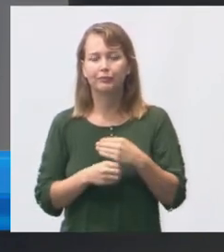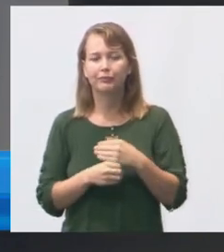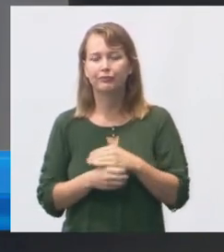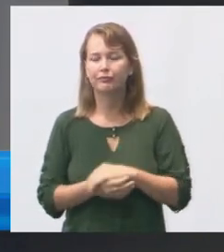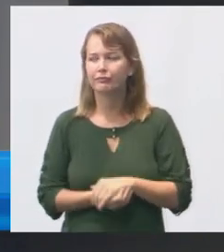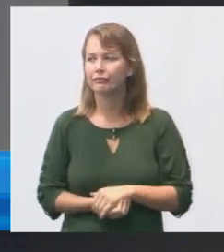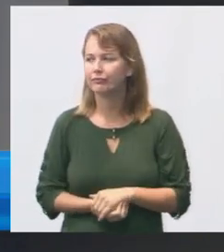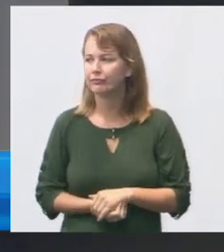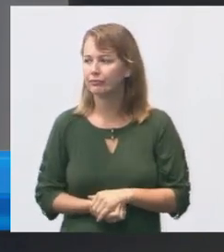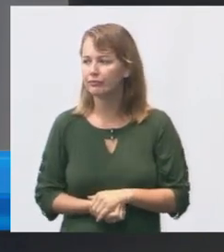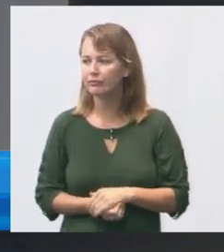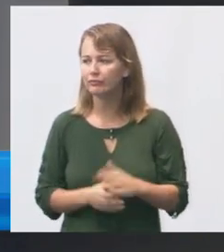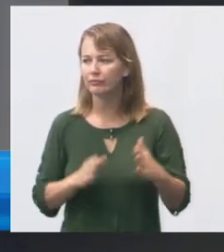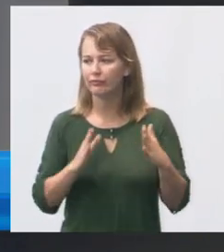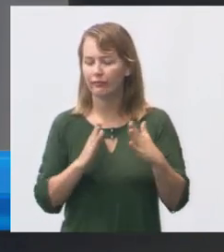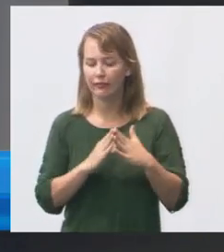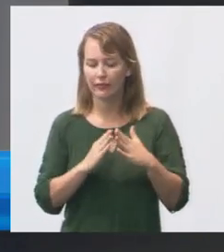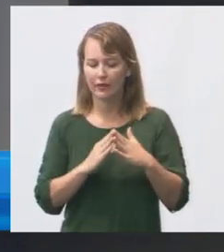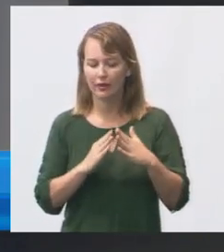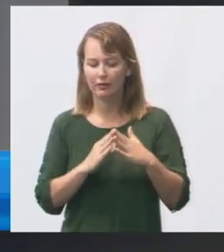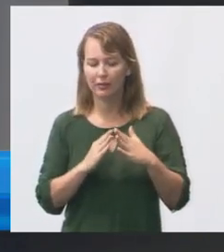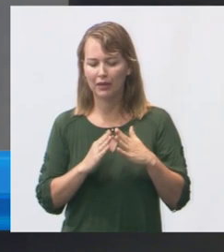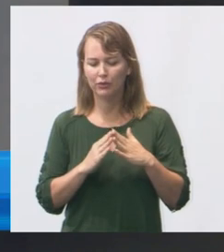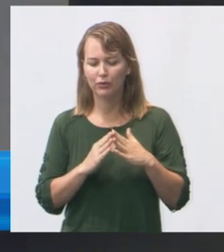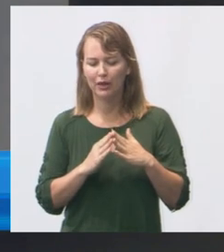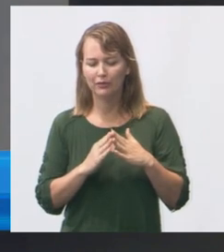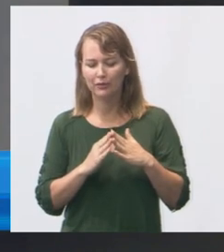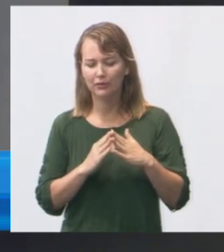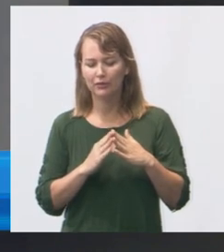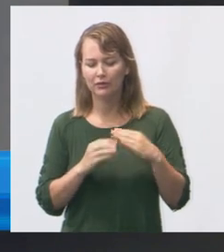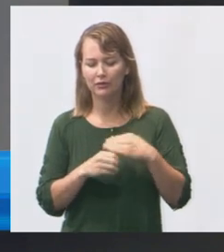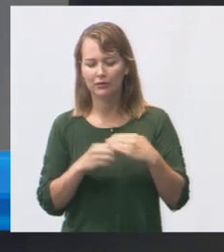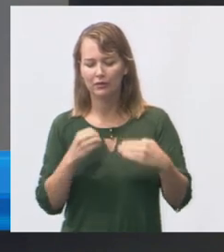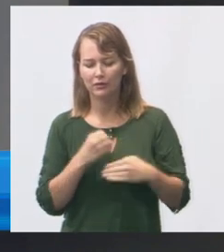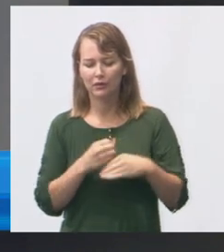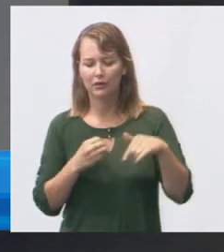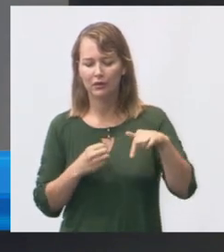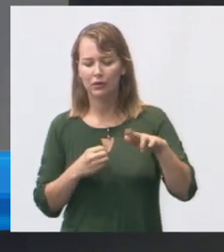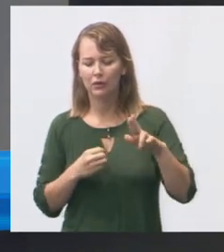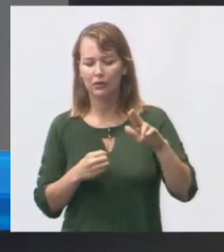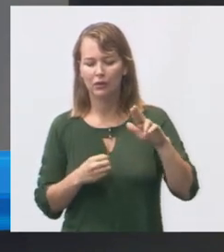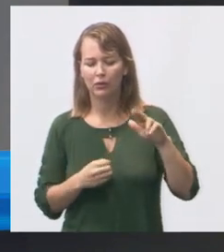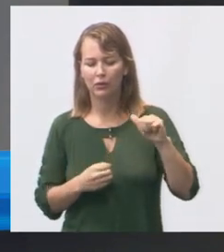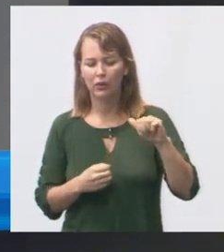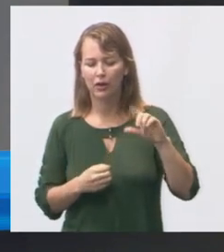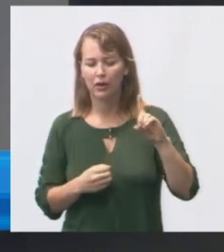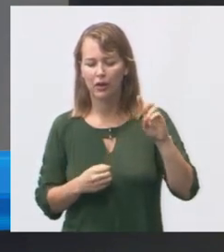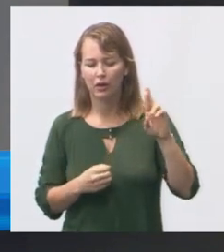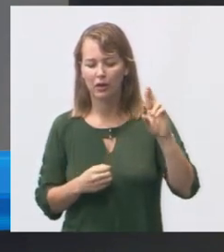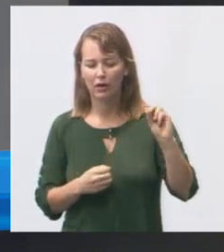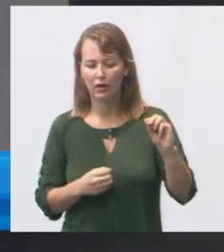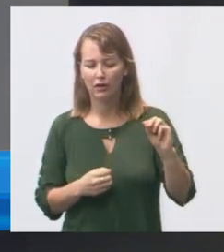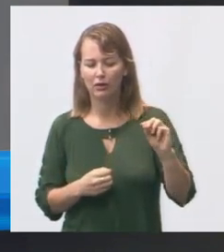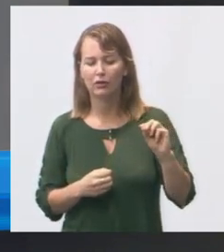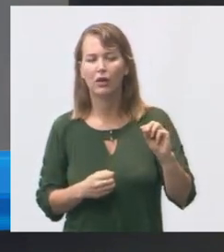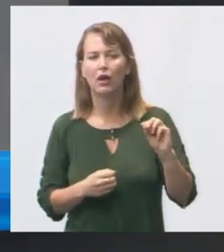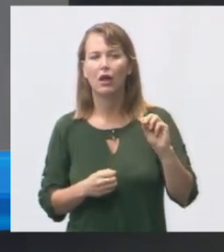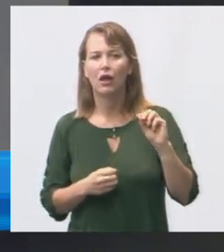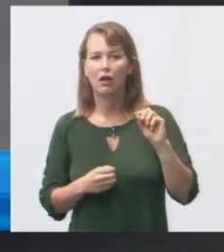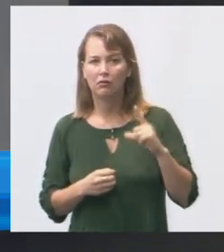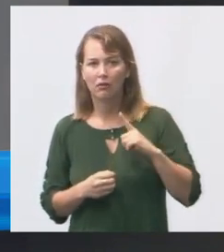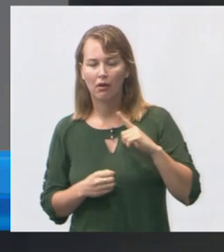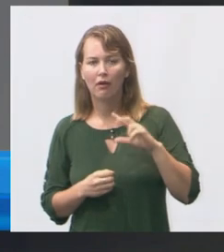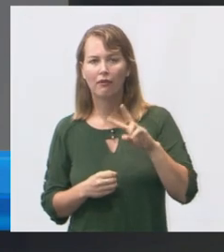é uma unidade muito boa novinha e muito bem cuidada atende ali a Vila Rubim Santa